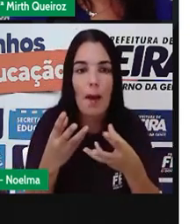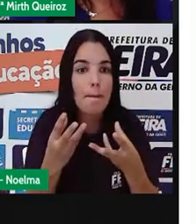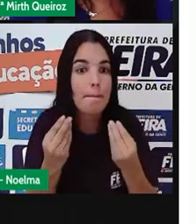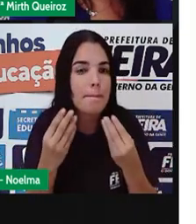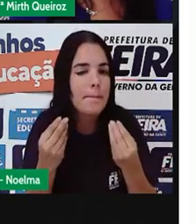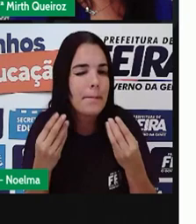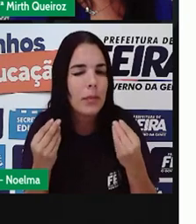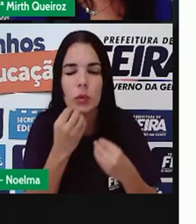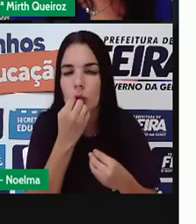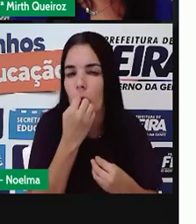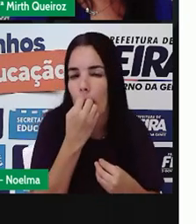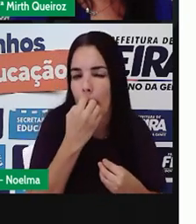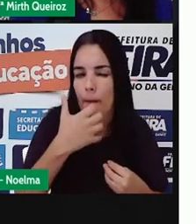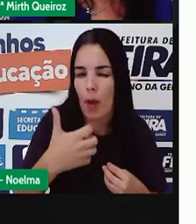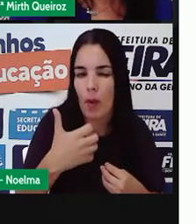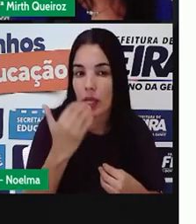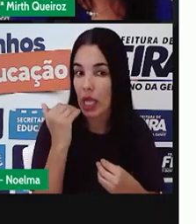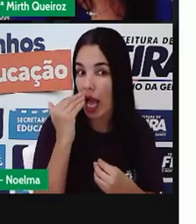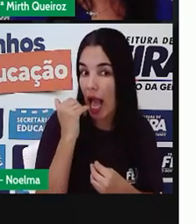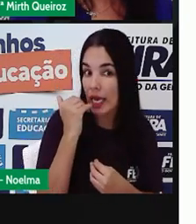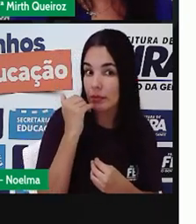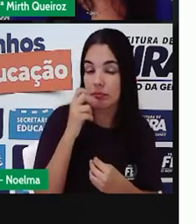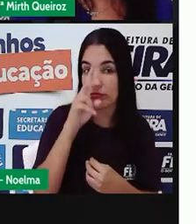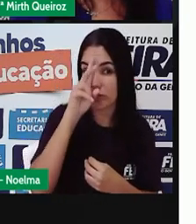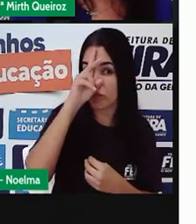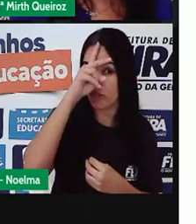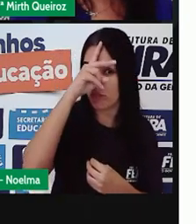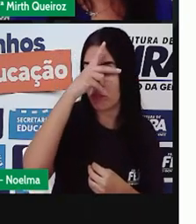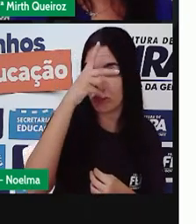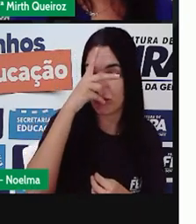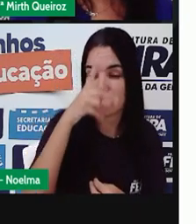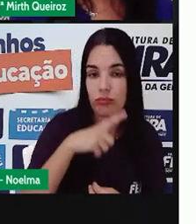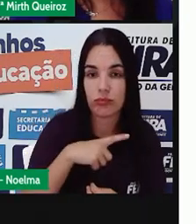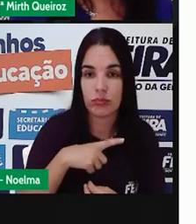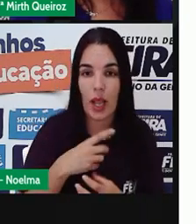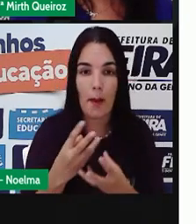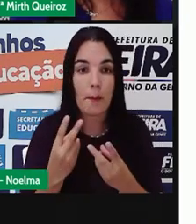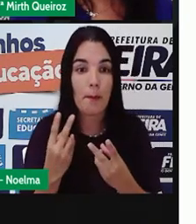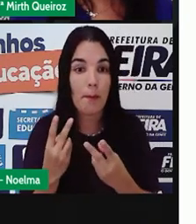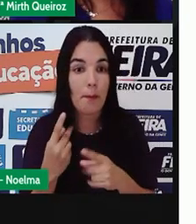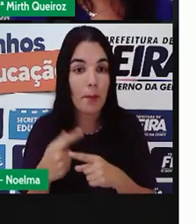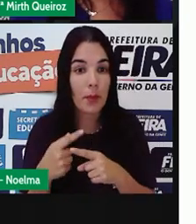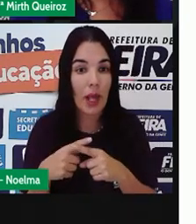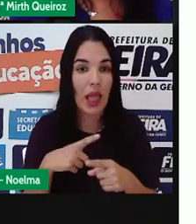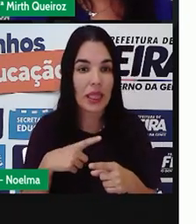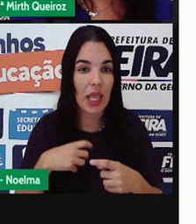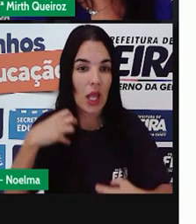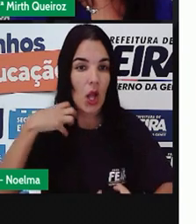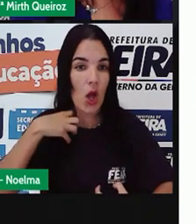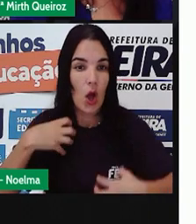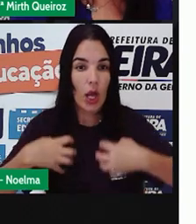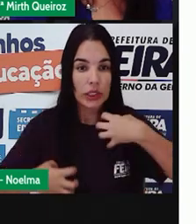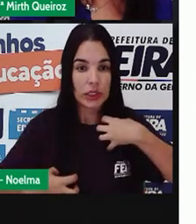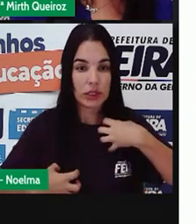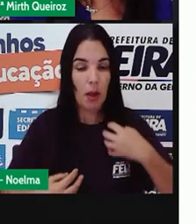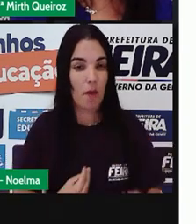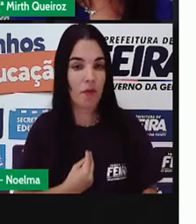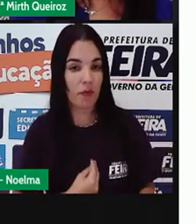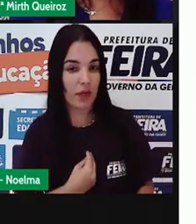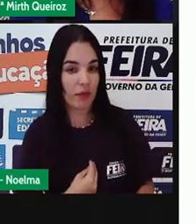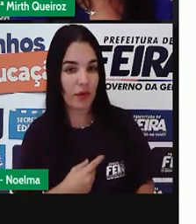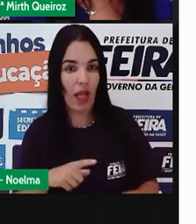nutrientes e devido aí a grande quantidade de matéria orgânica. Sendo assim, ele é